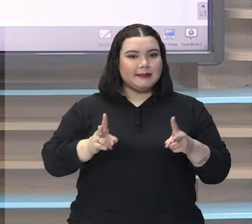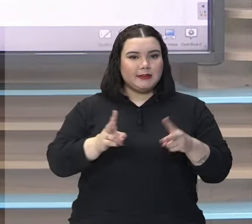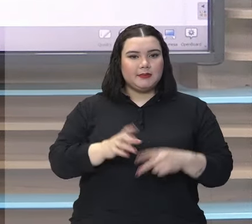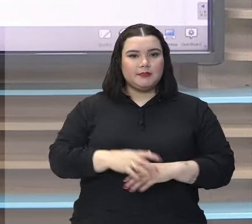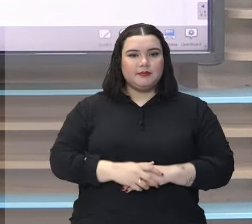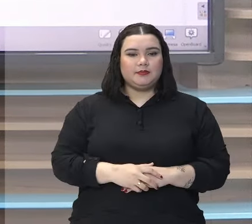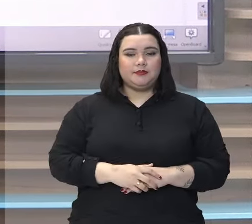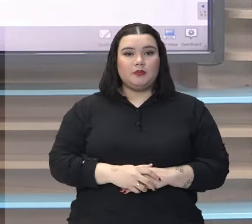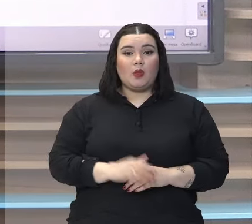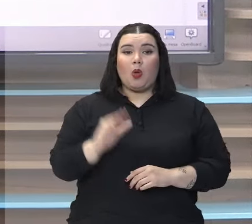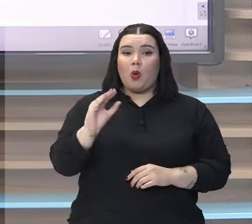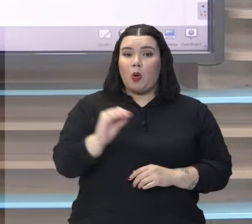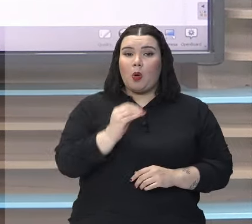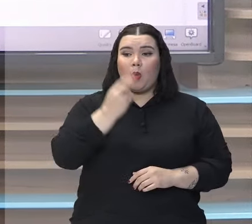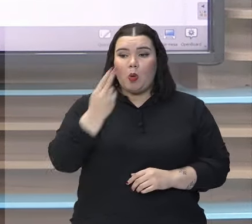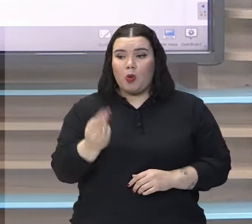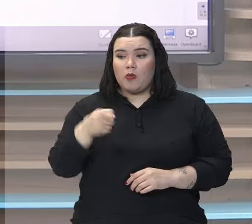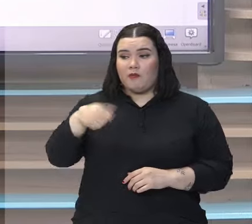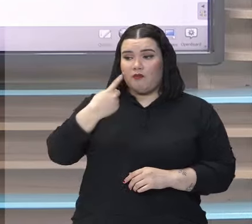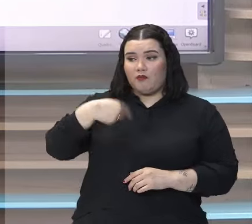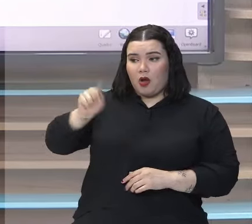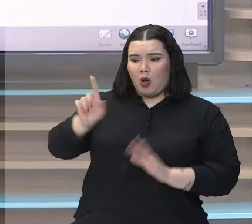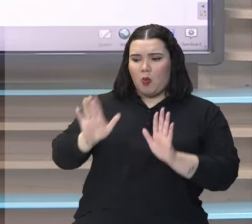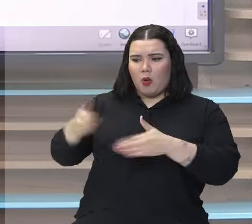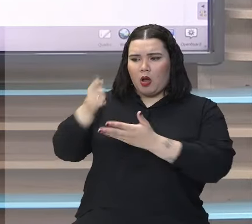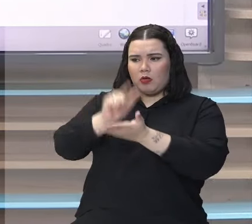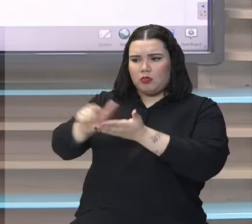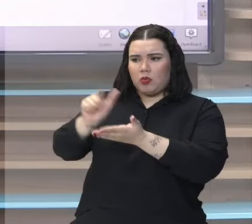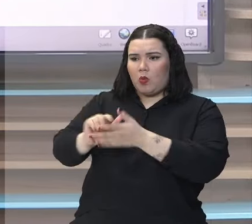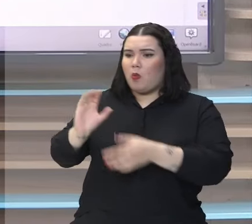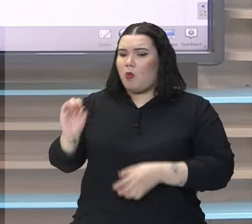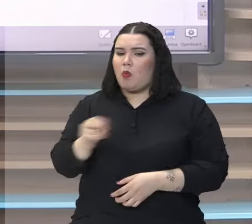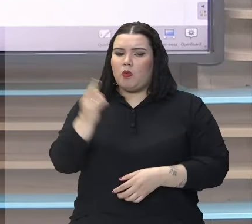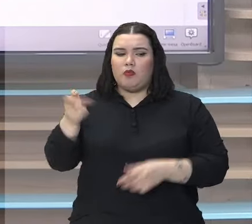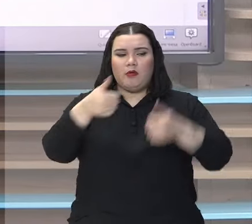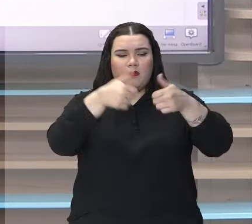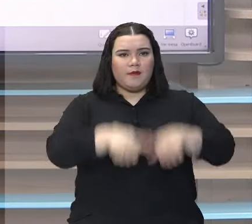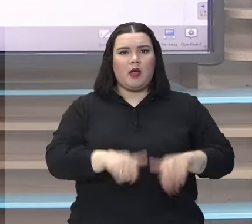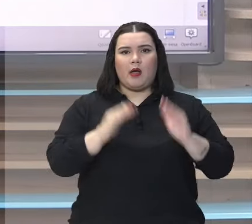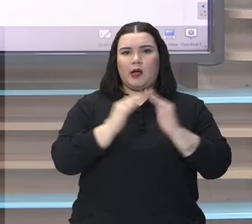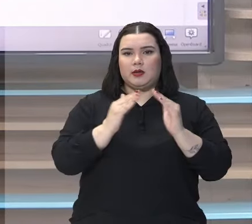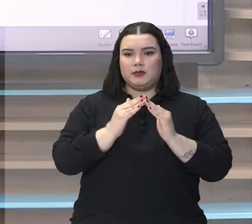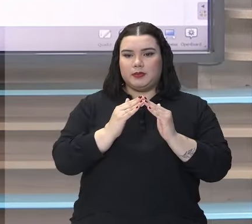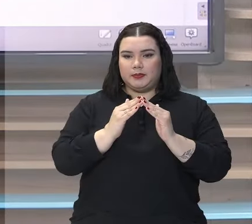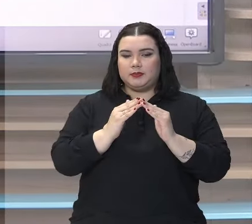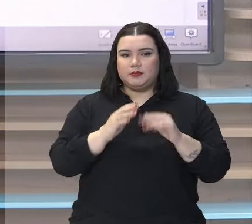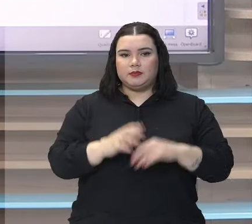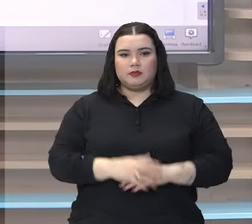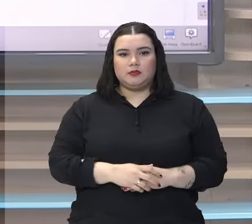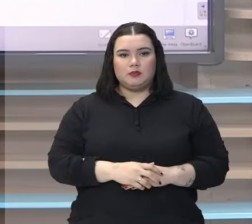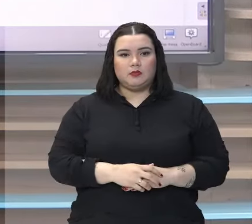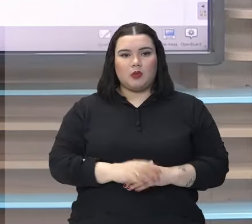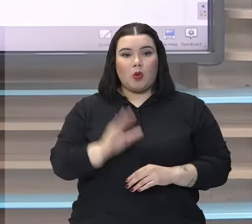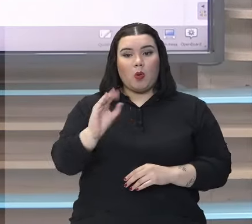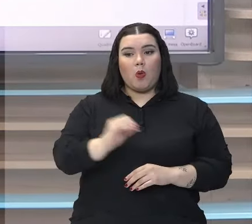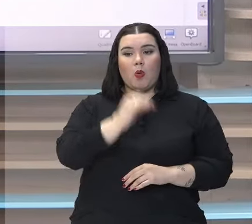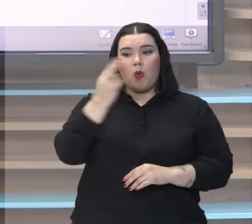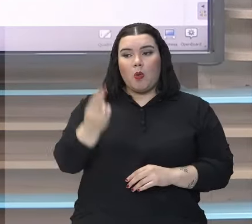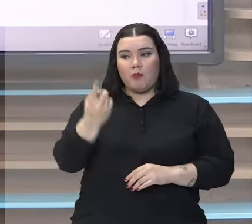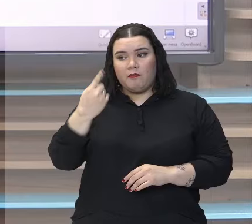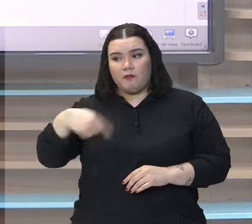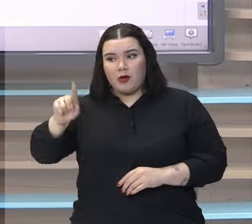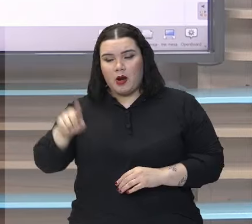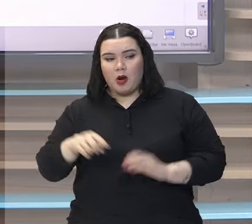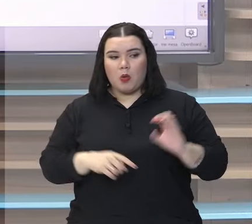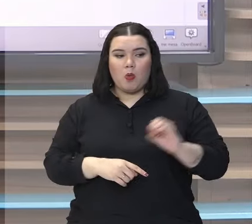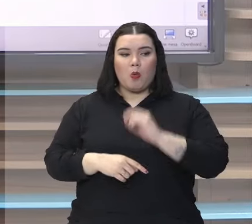Ou você vai arrumar seu quarto, ou você não vai sair tão cedo. Ou você vai fazer isso, ou não